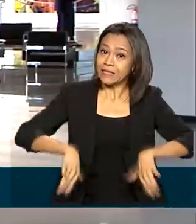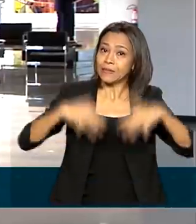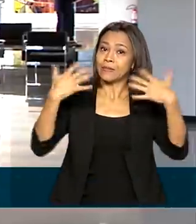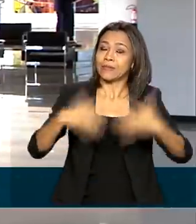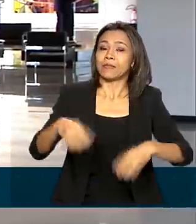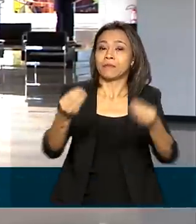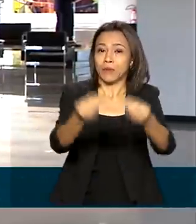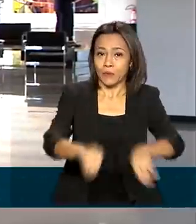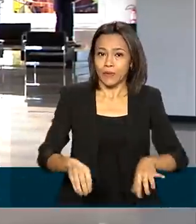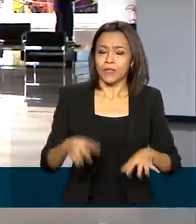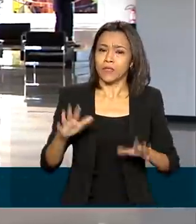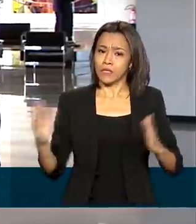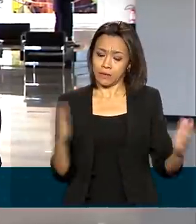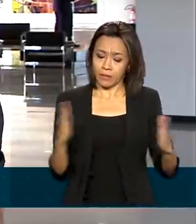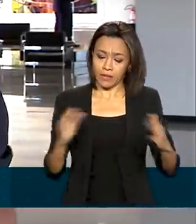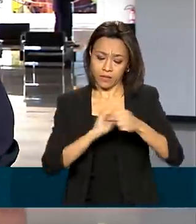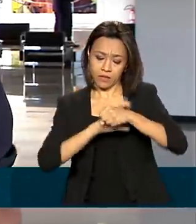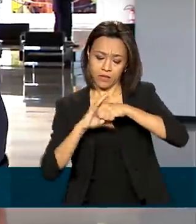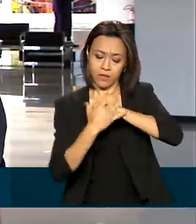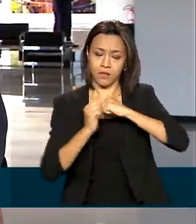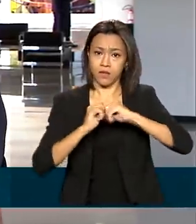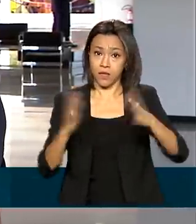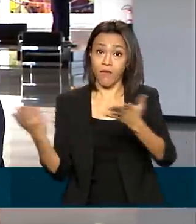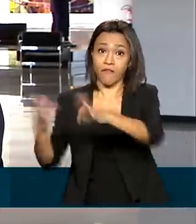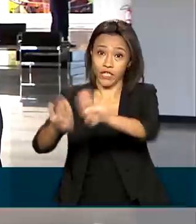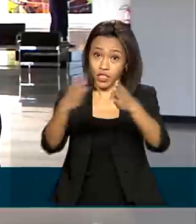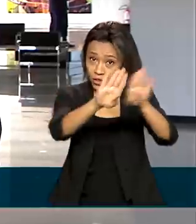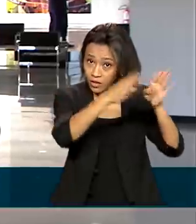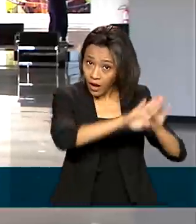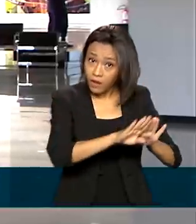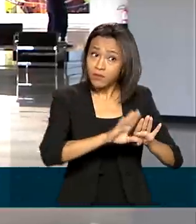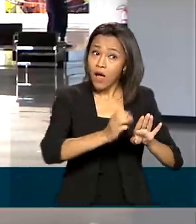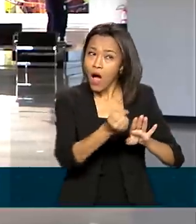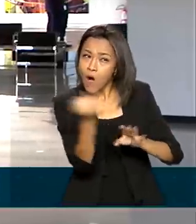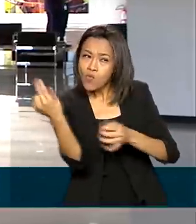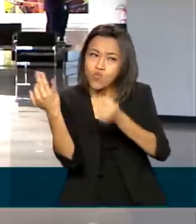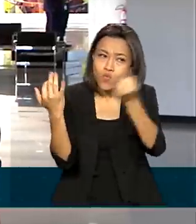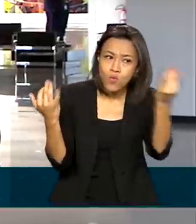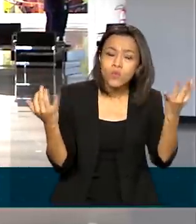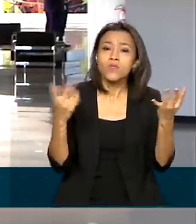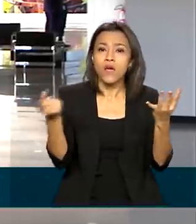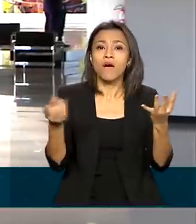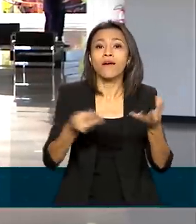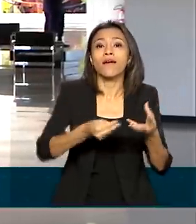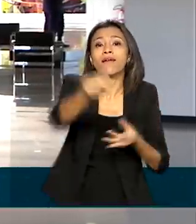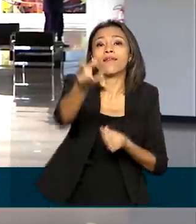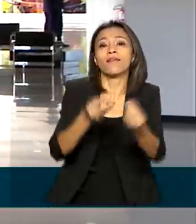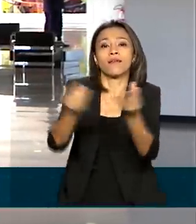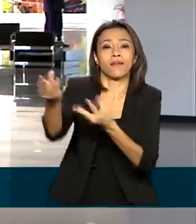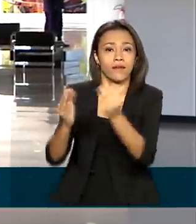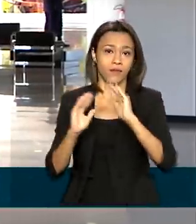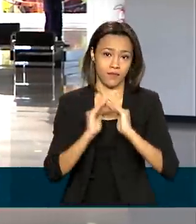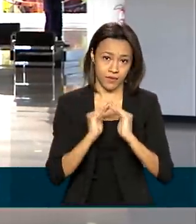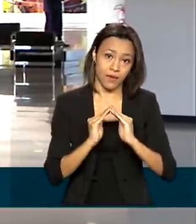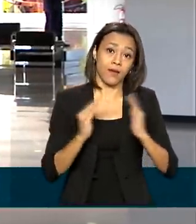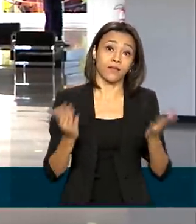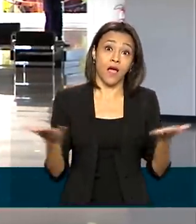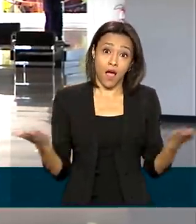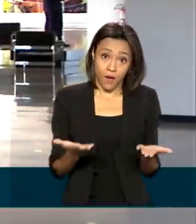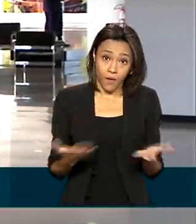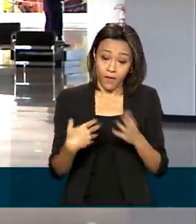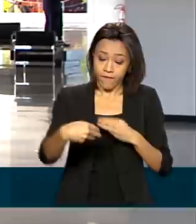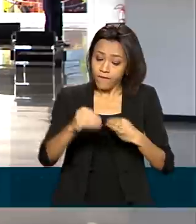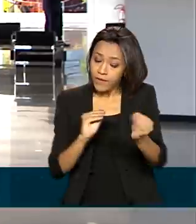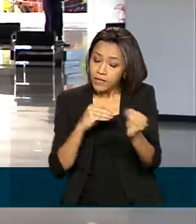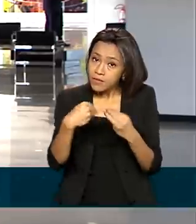eles estavam fechados, ainda que muitos estivessem funcionando para entregas. Agora, com a flexibilização do